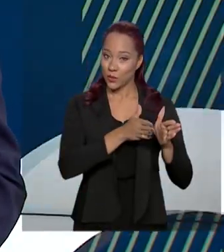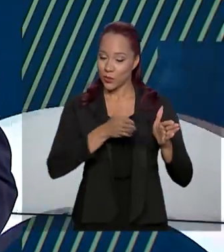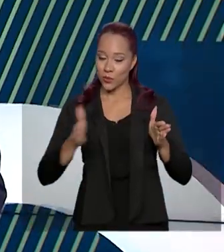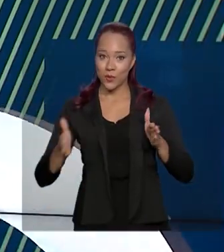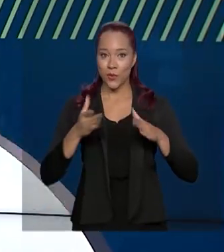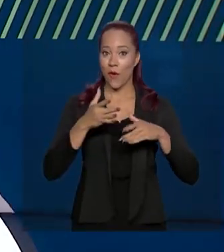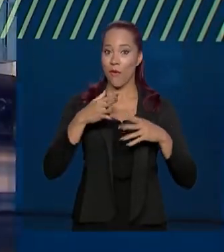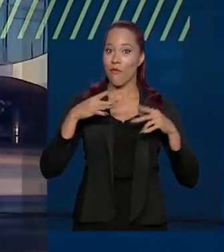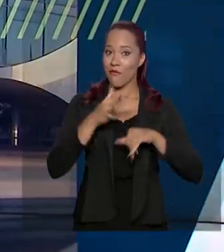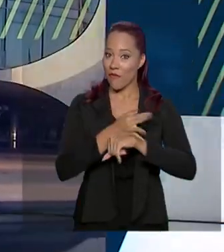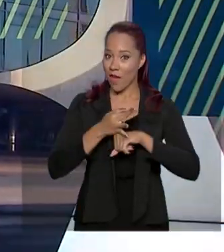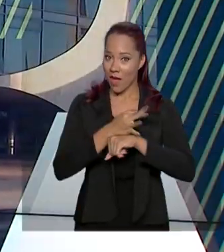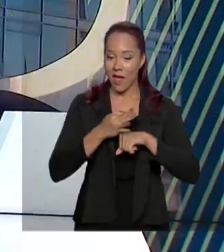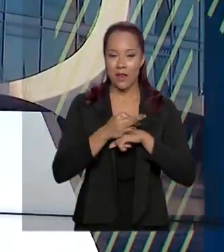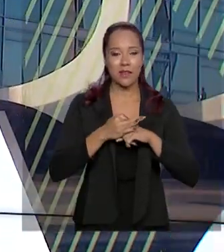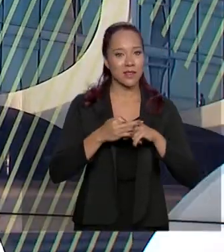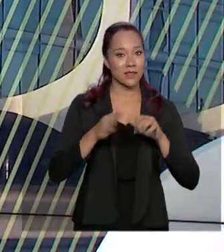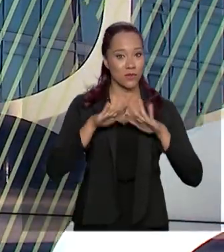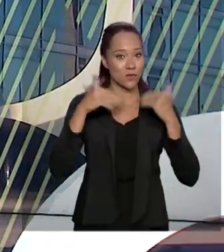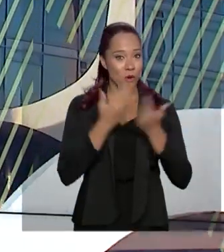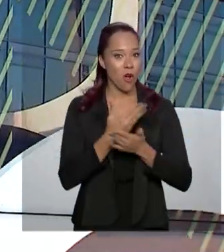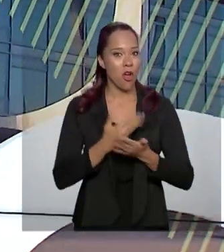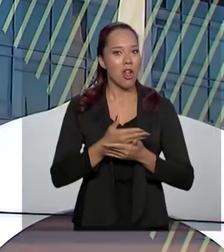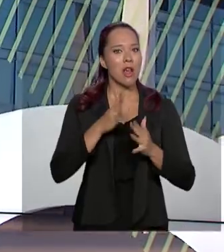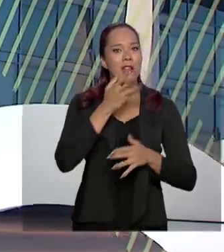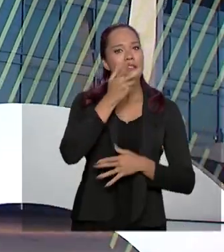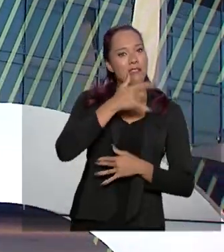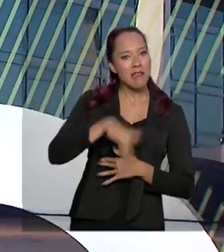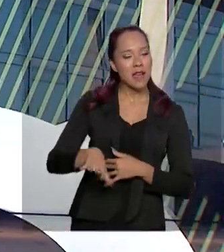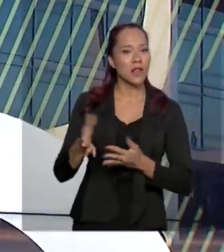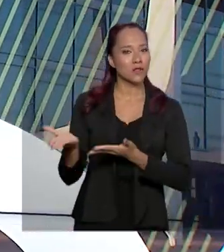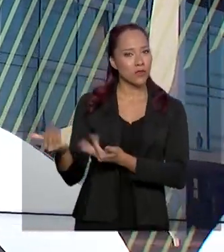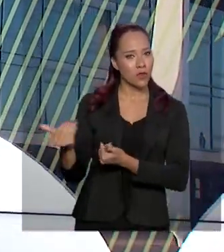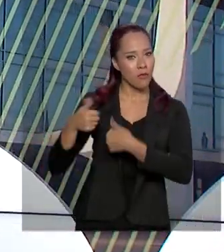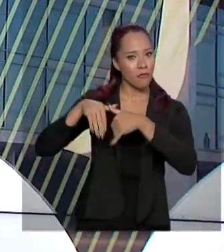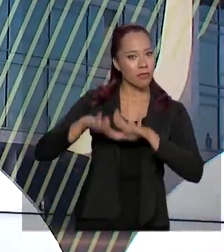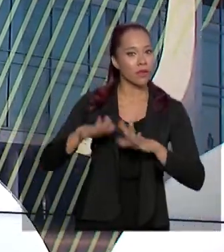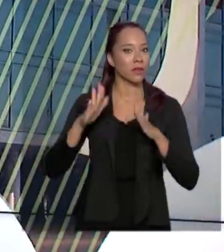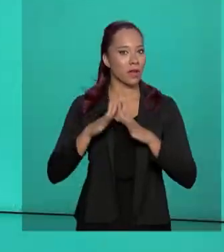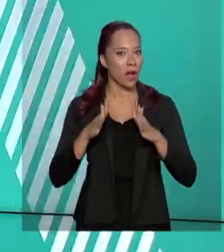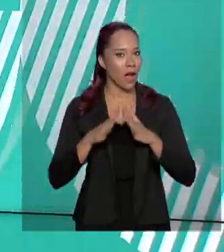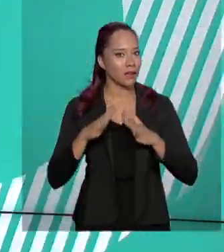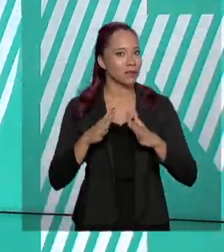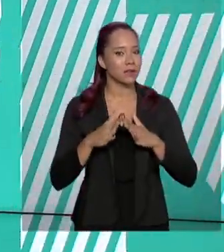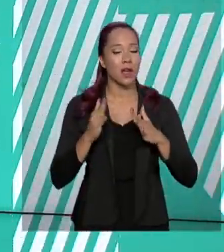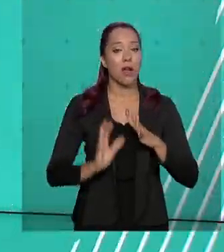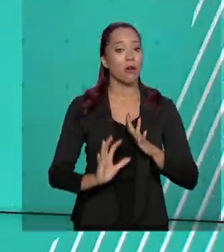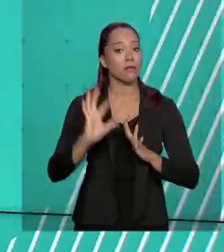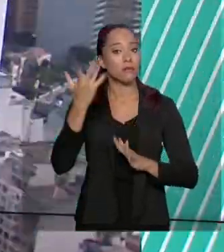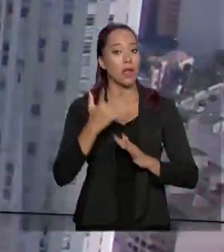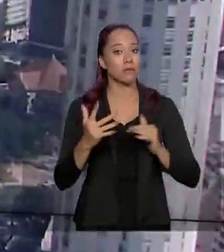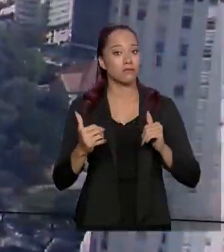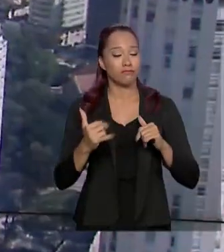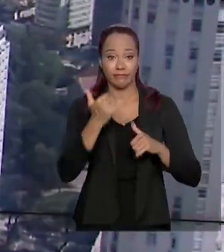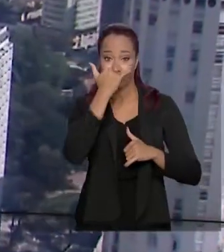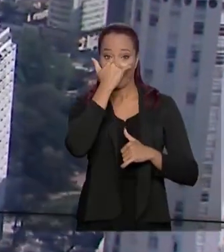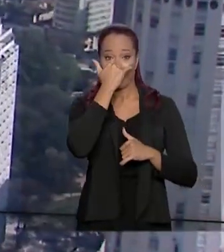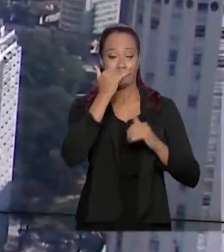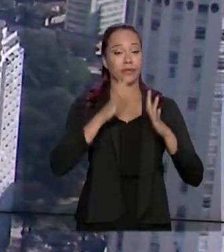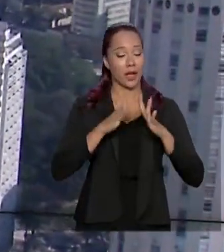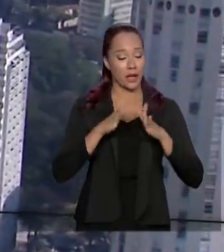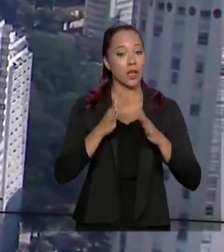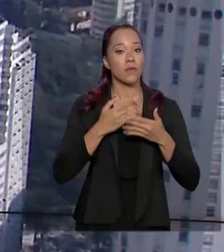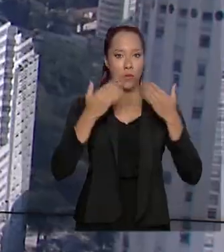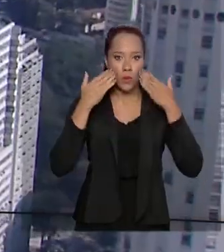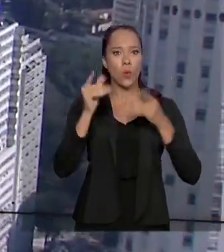escolares, quando crianças e adolescentes cheios de energia ficam mais tempo em casa, os riscos de acidentes domésticos aumentam. A gente mostra